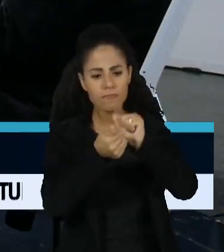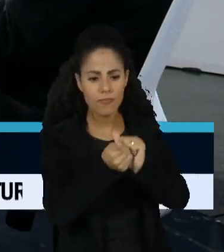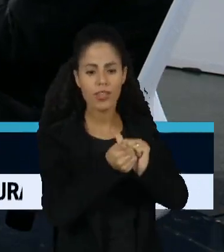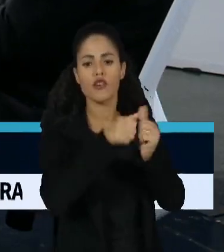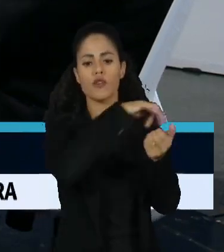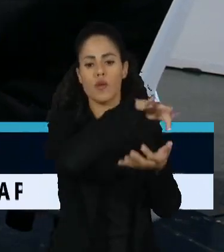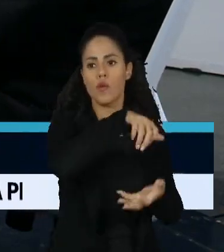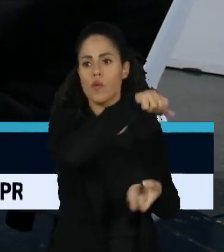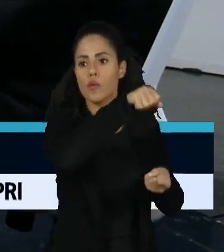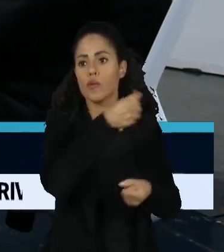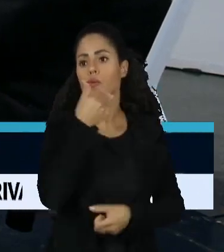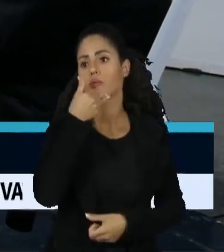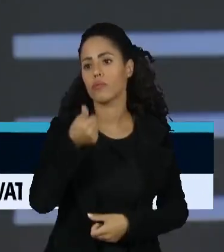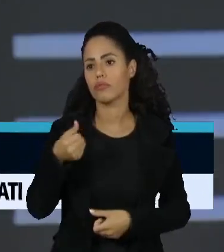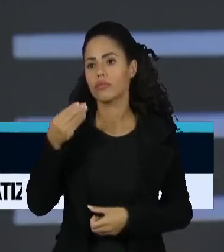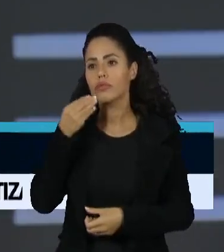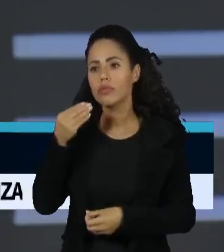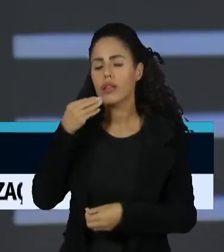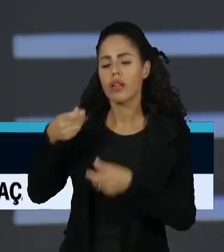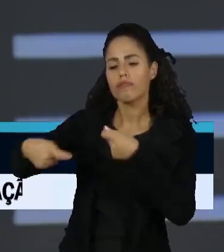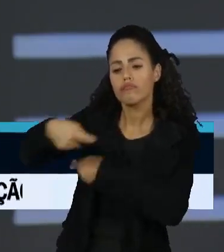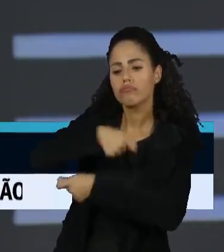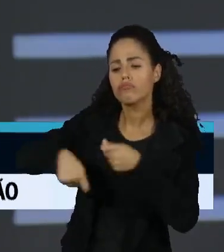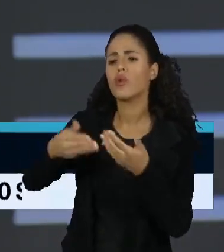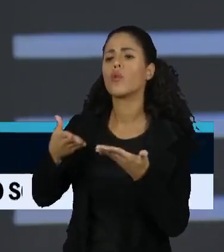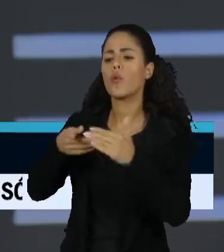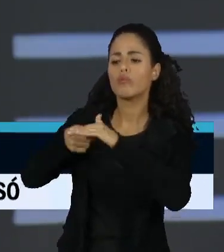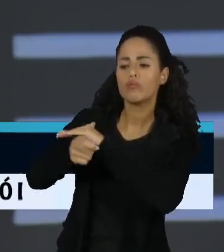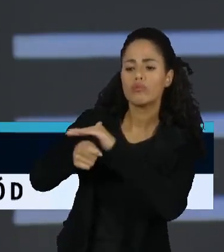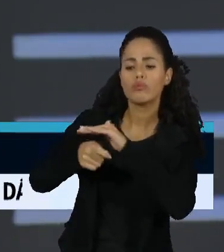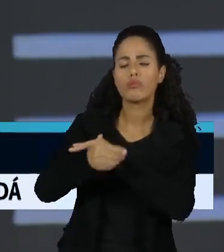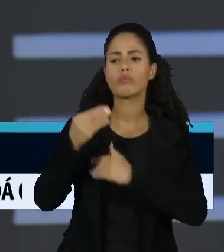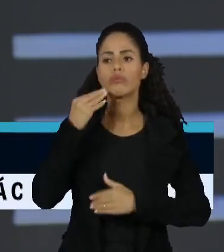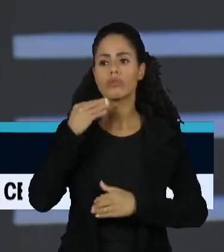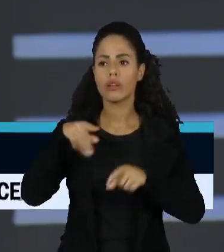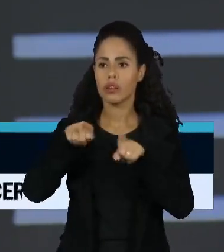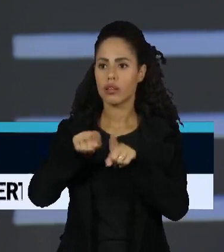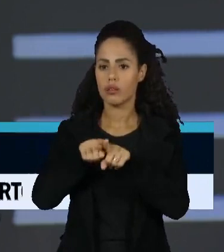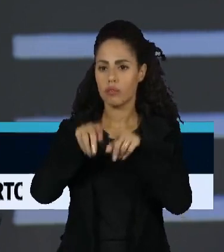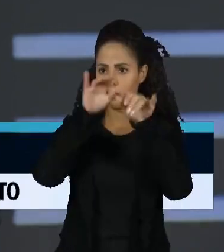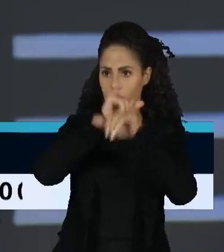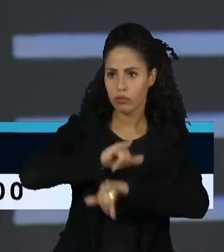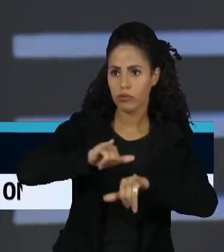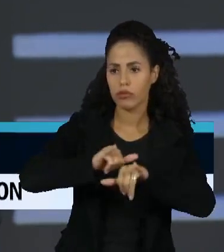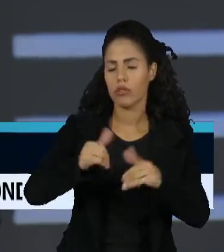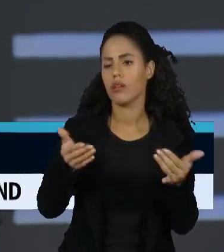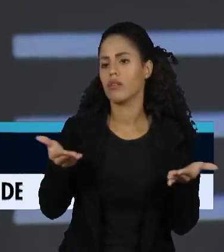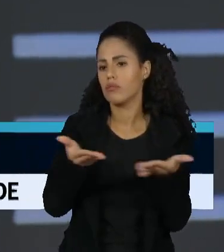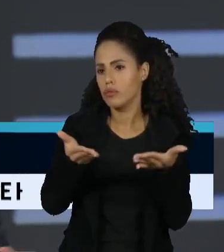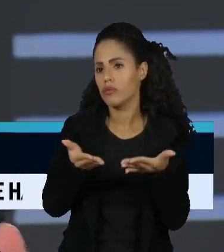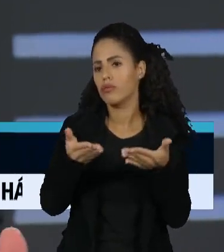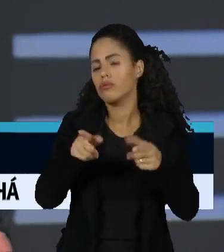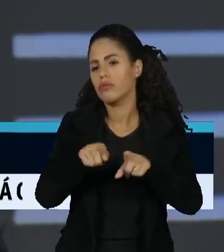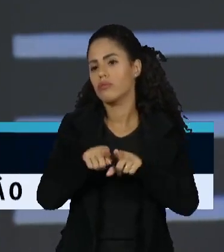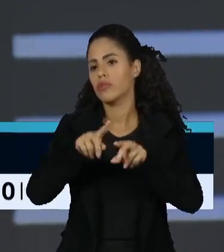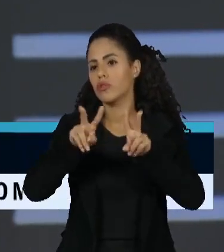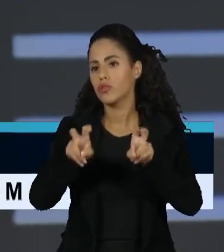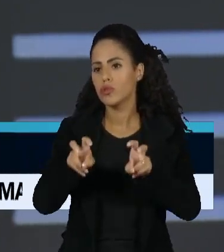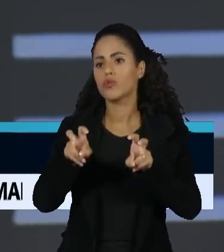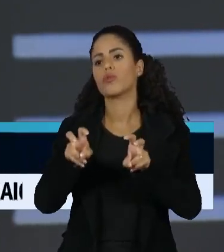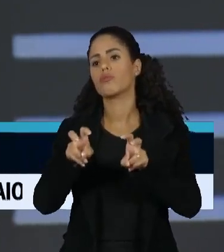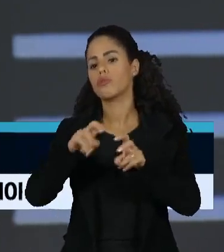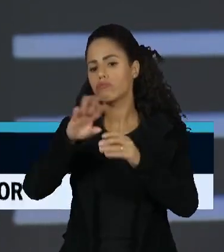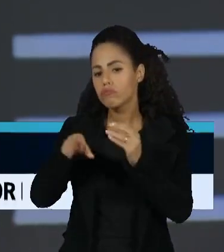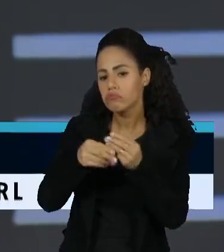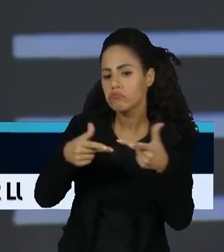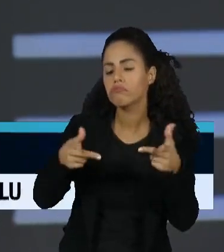os setores da economia e como investir. Já fizeram até um lançamento recente de bônus,